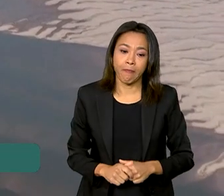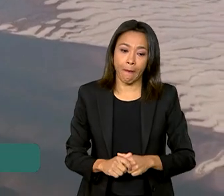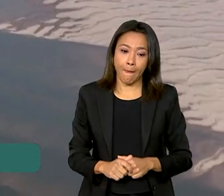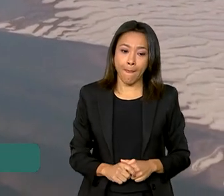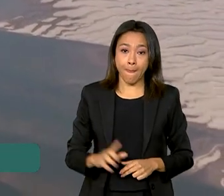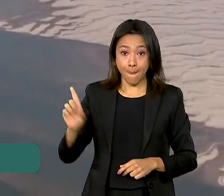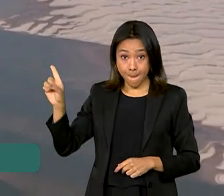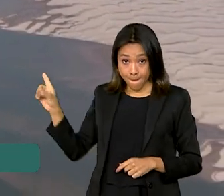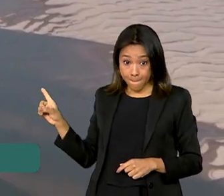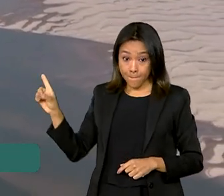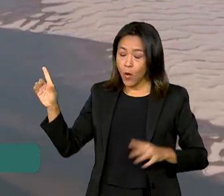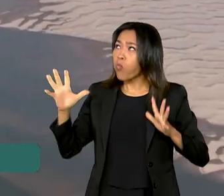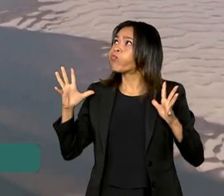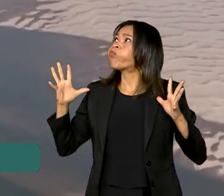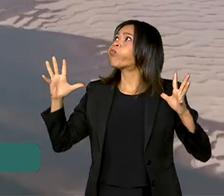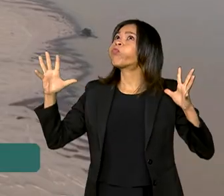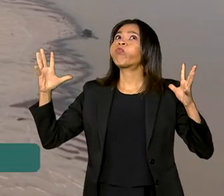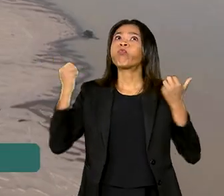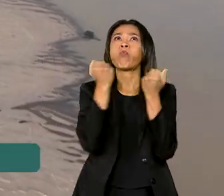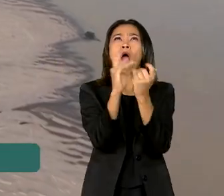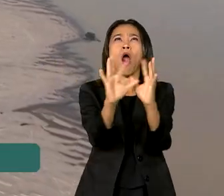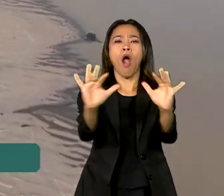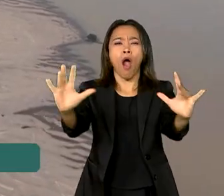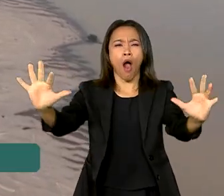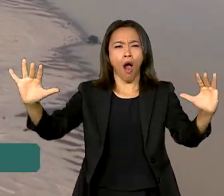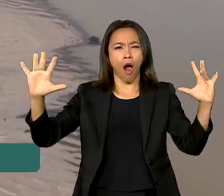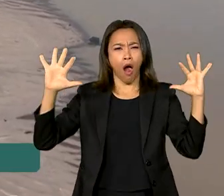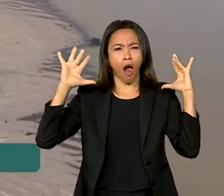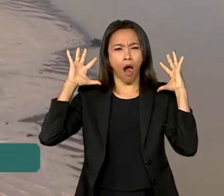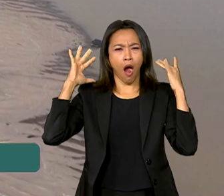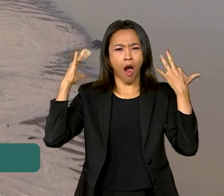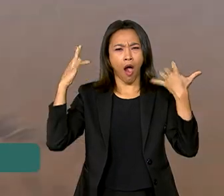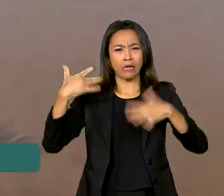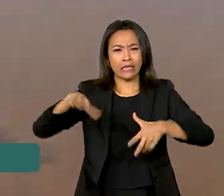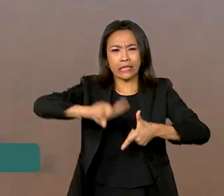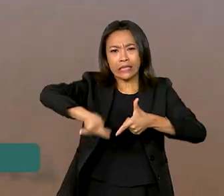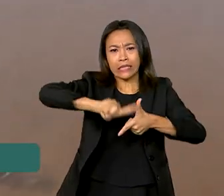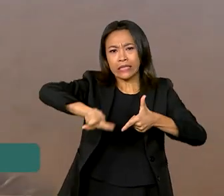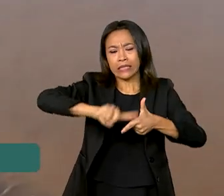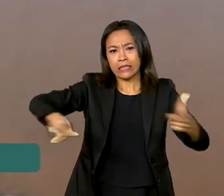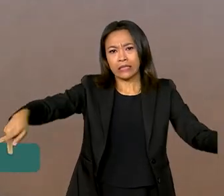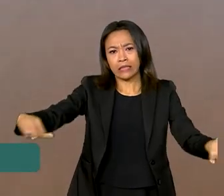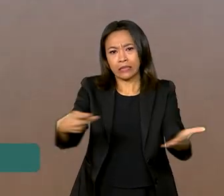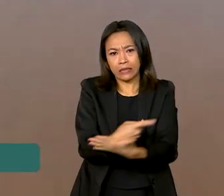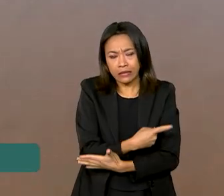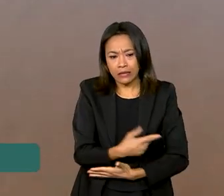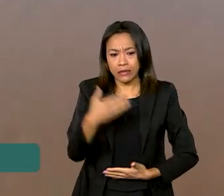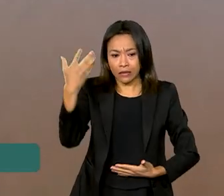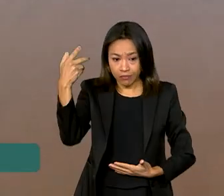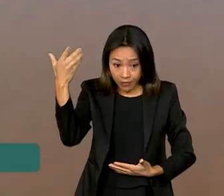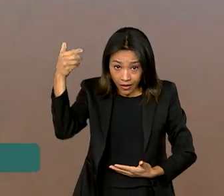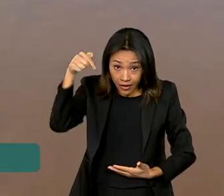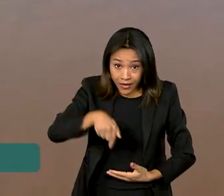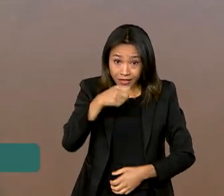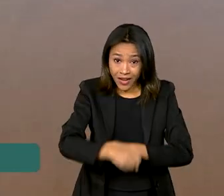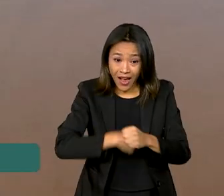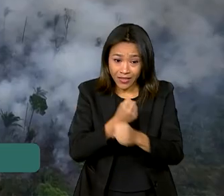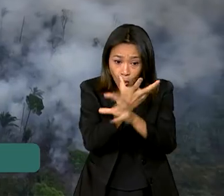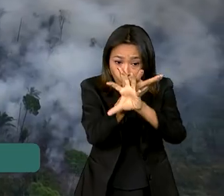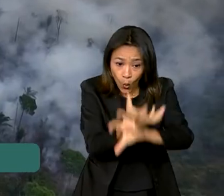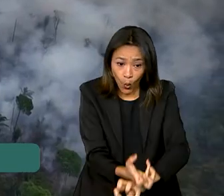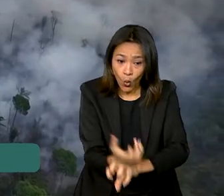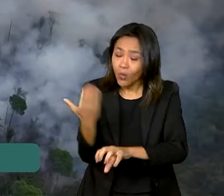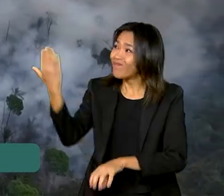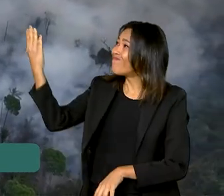No maior bioma do mundo, uma crise ambiental sem precedentes. Este ano, a seca no Amazonas chegou mais cedo